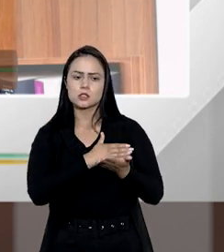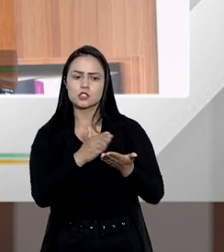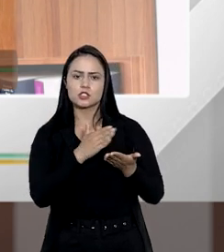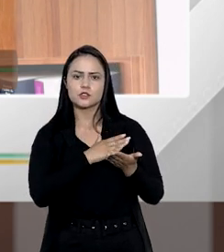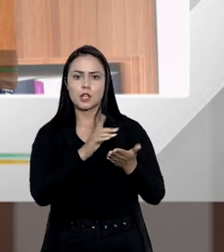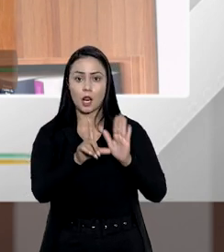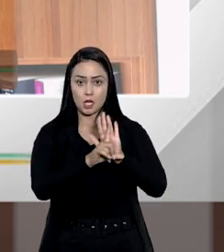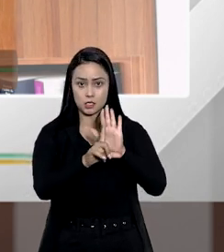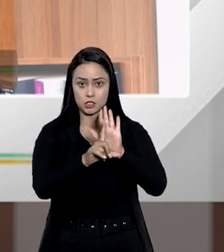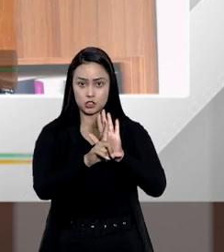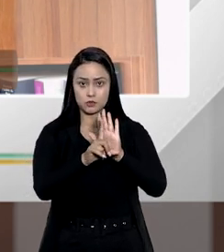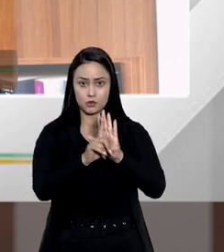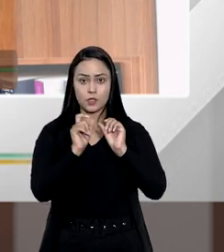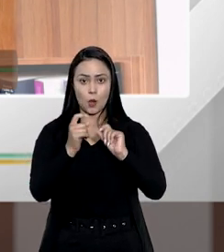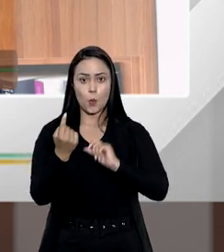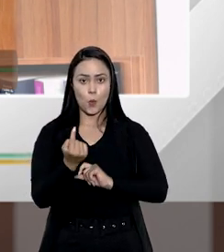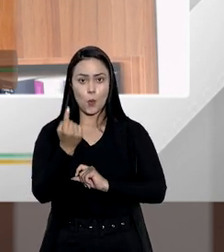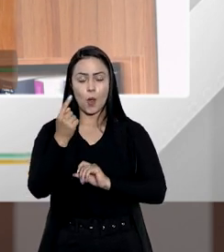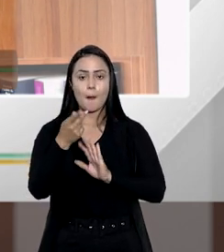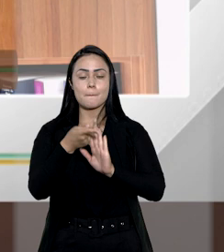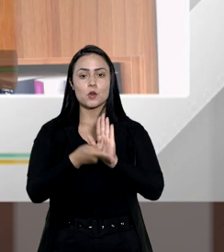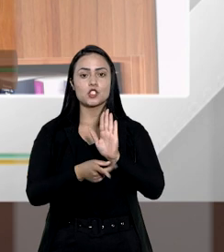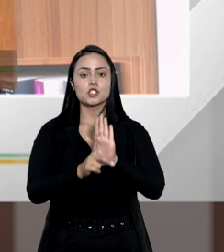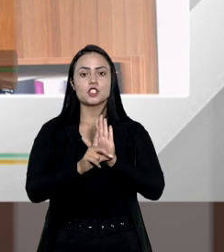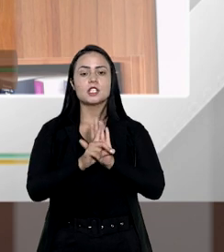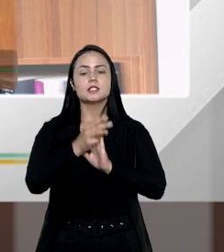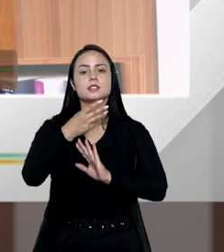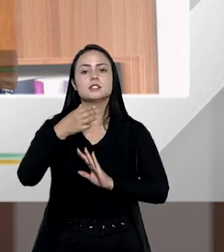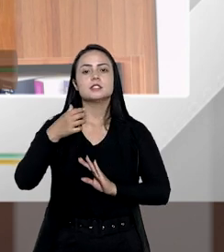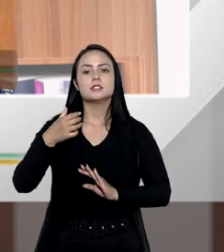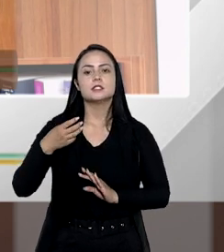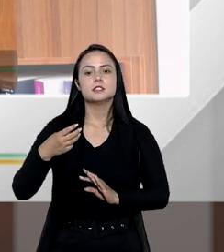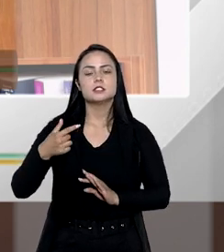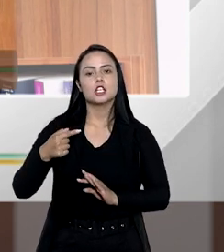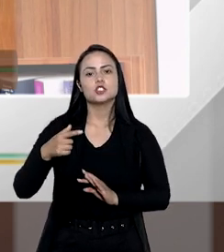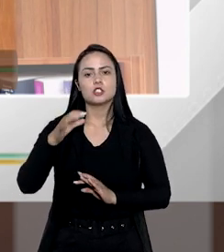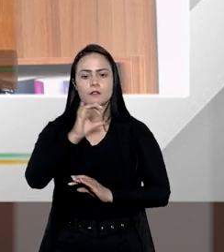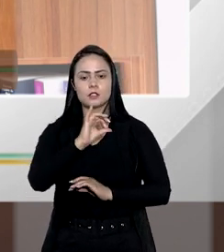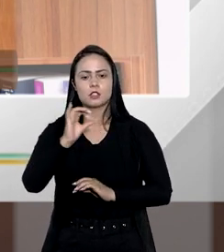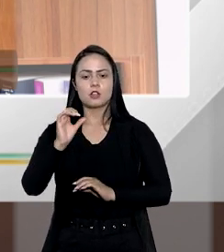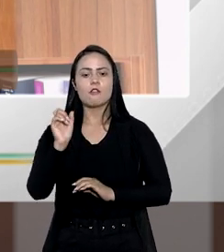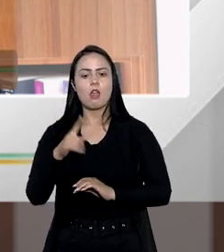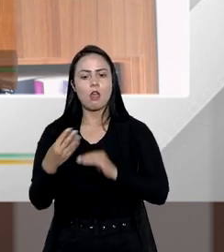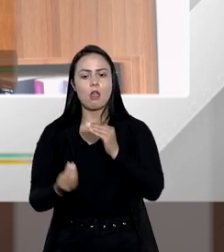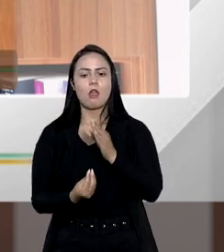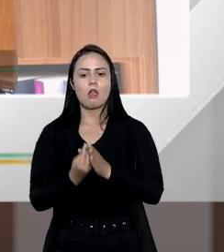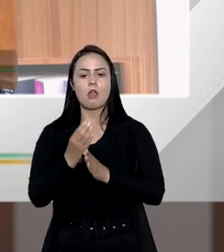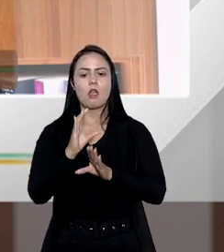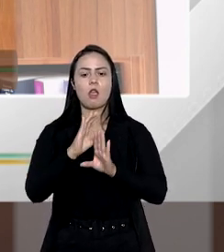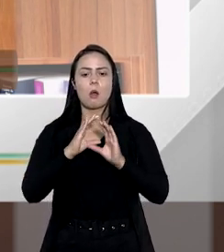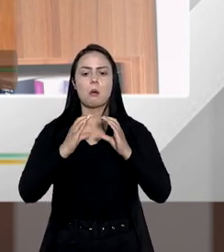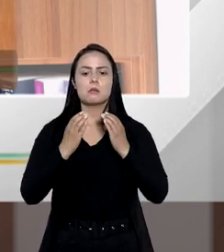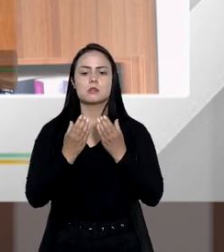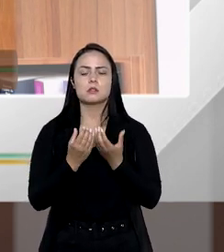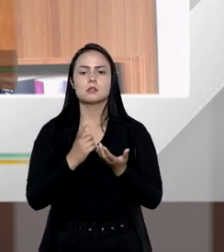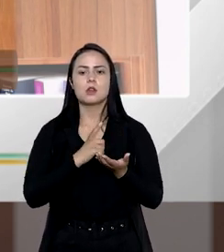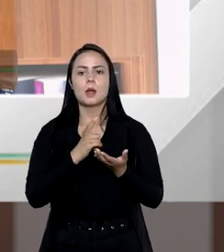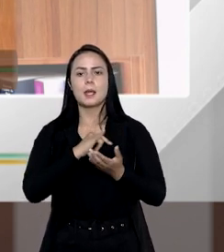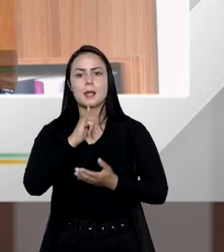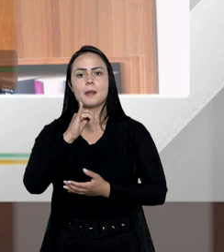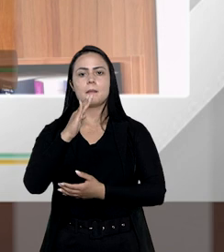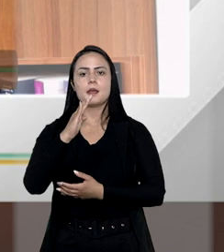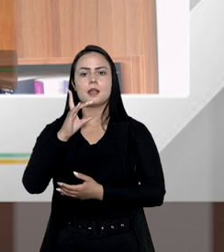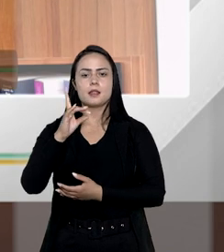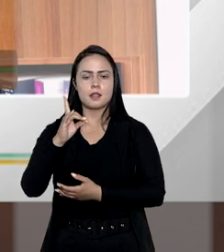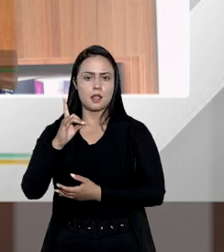iniciativas legislativas e uma delas é o projeto de lei 3799 que foi de autoria da comissão de assuntos legislativos do